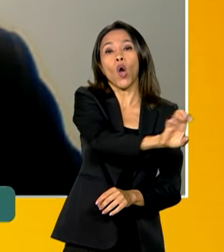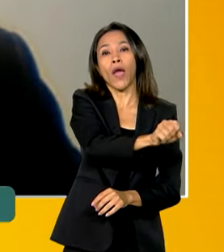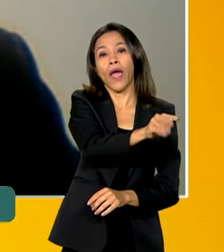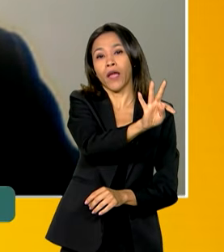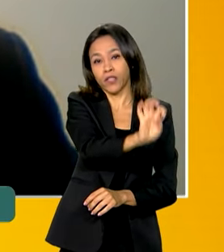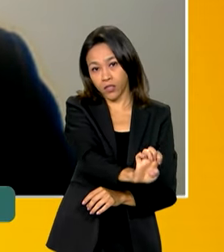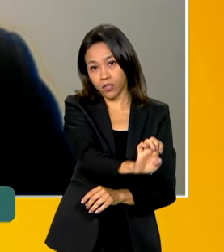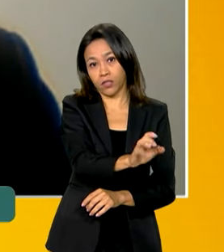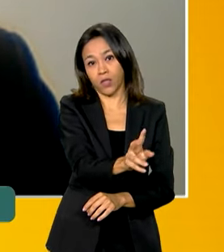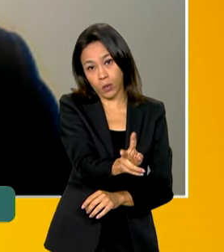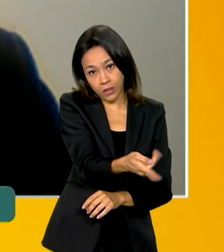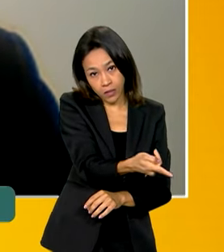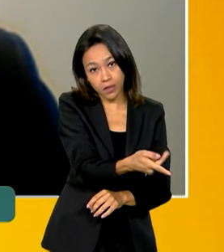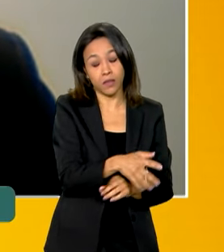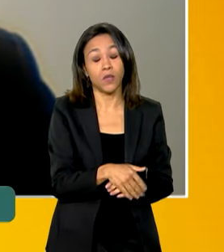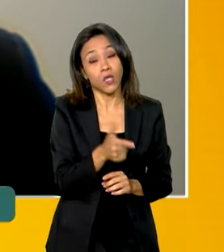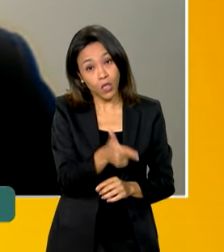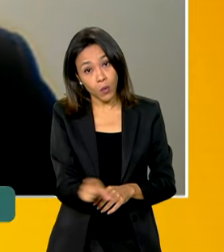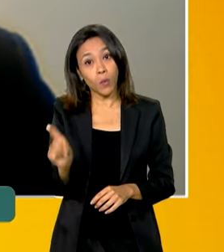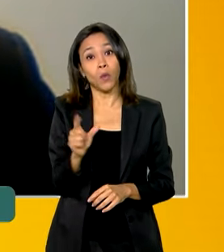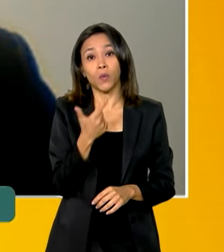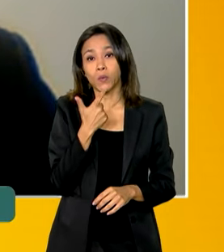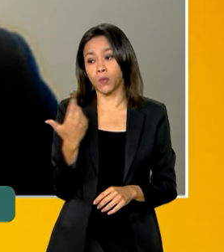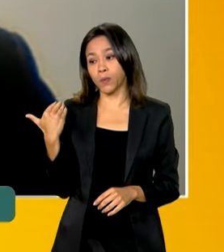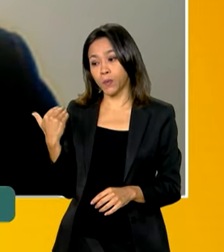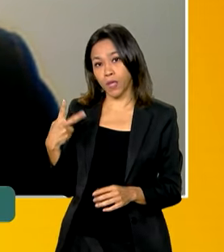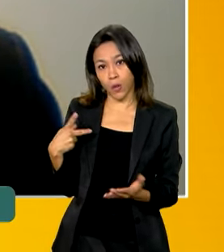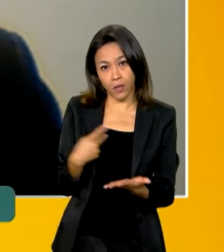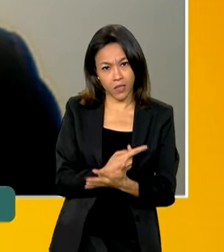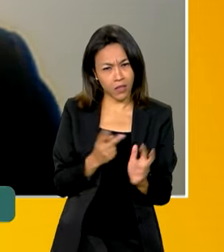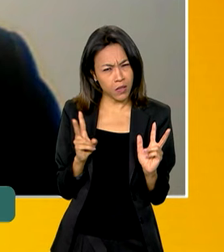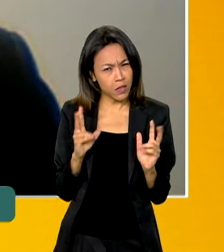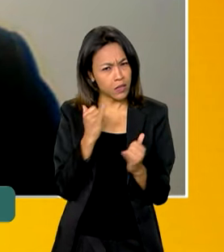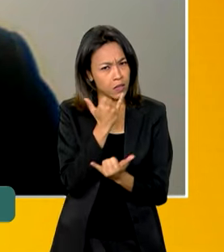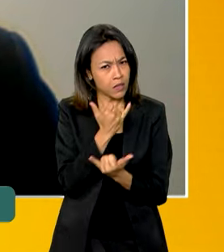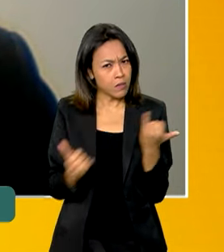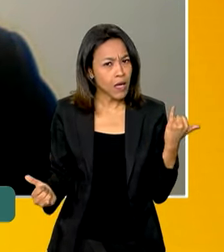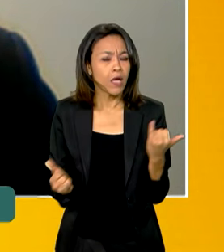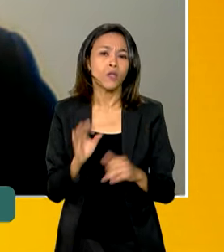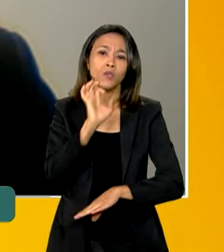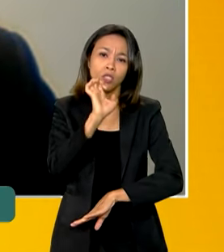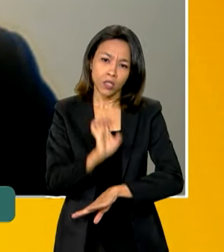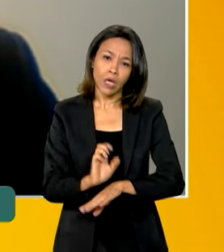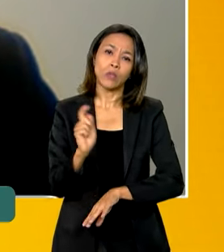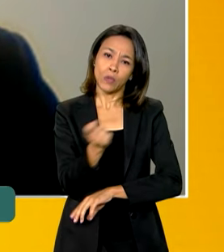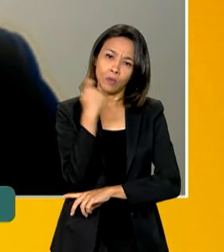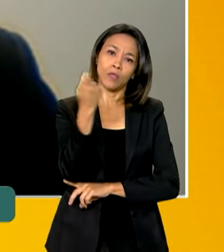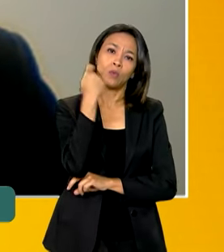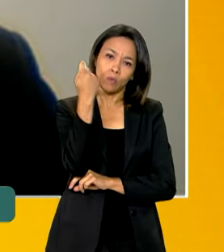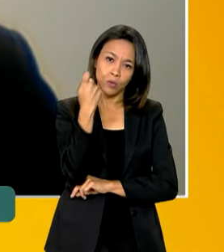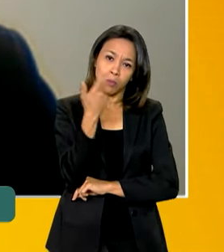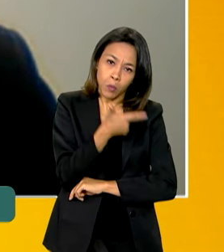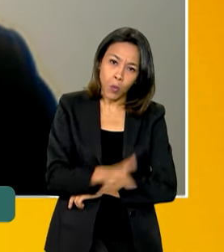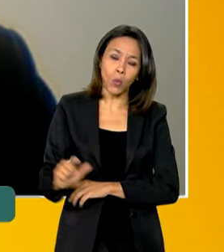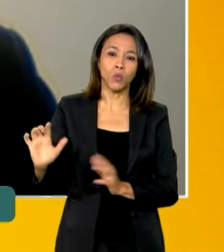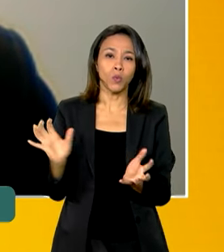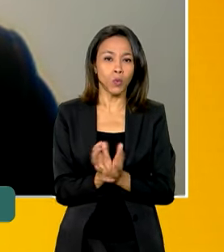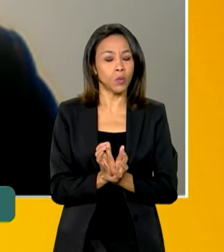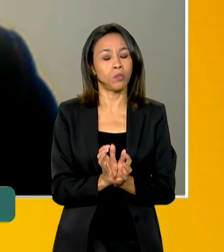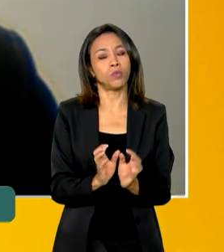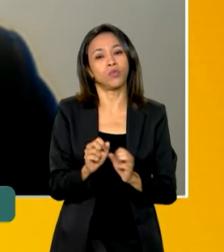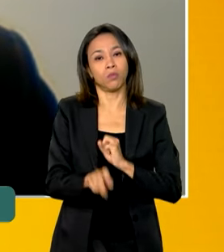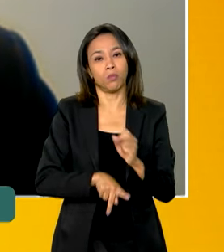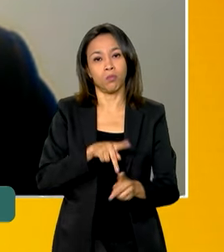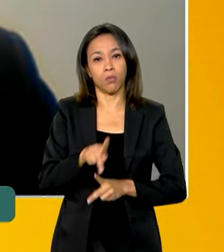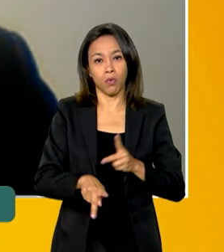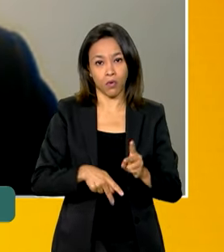destacar um outro cenário também que tivemos um relato semelhante no estado do Rio Grande do Sul, também envolvendo os povos caingangue. Esse